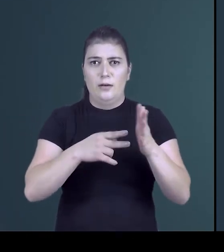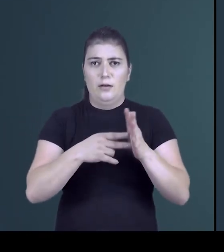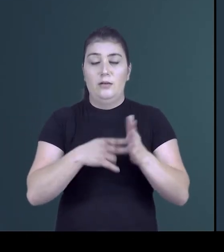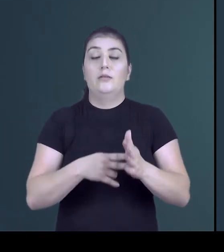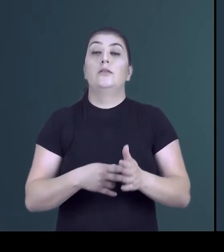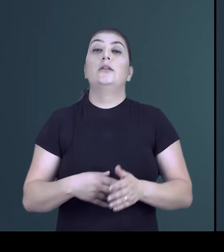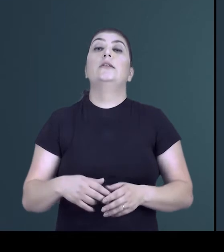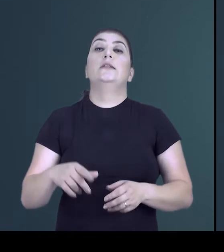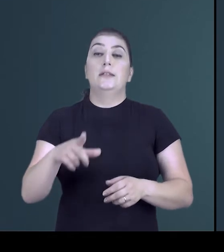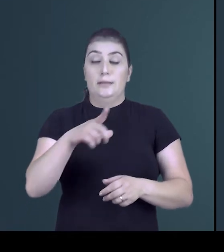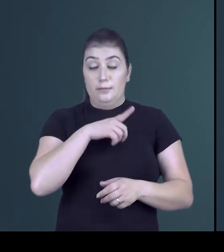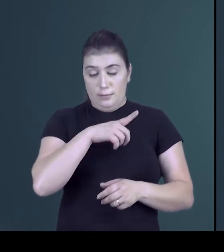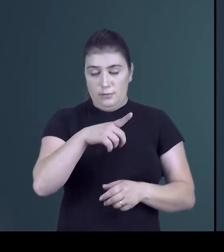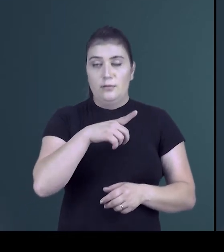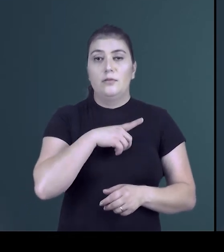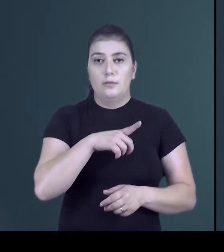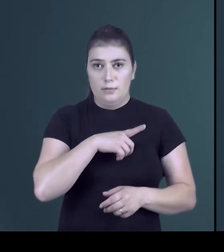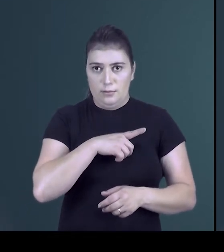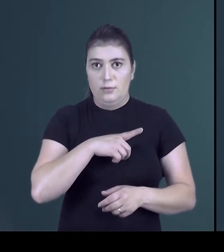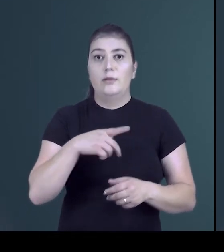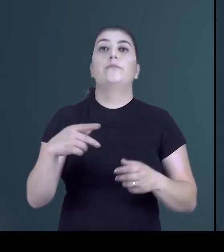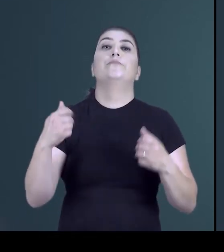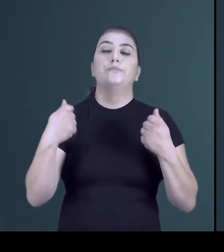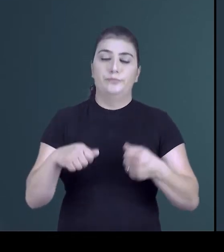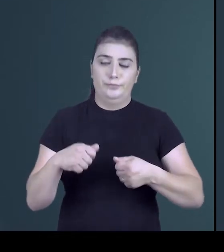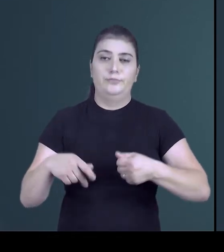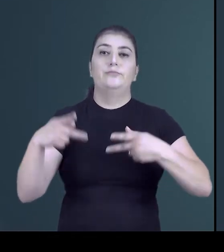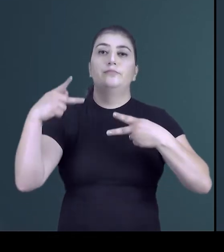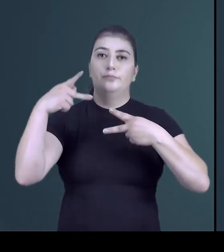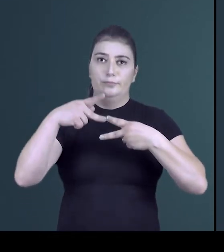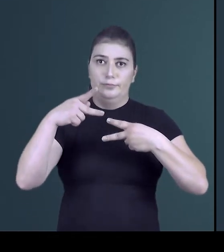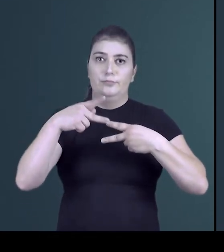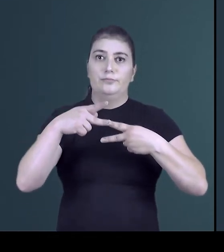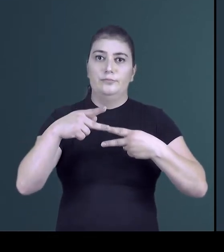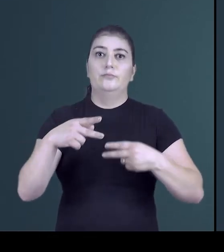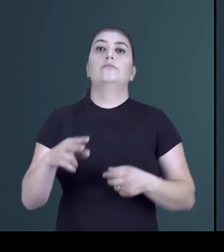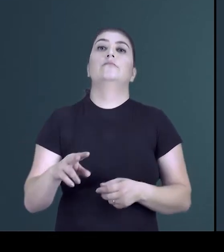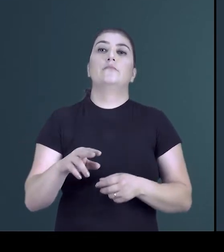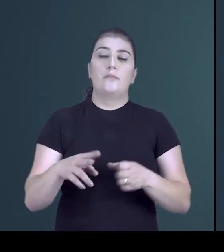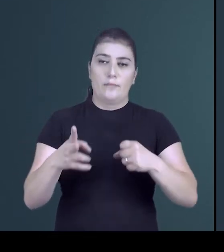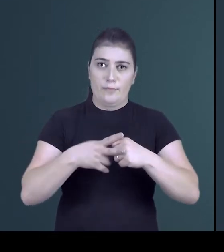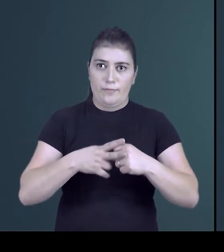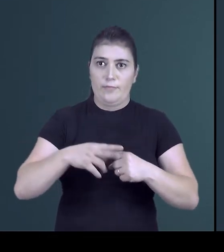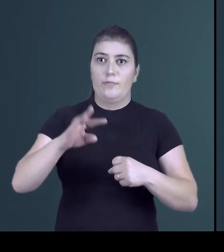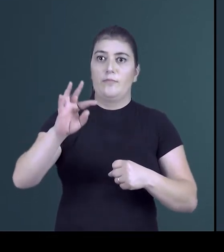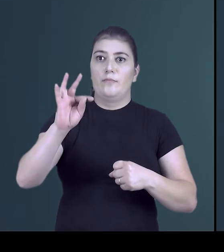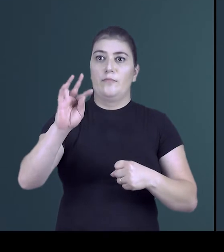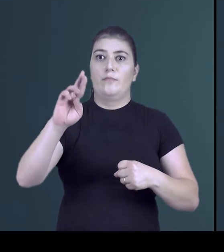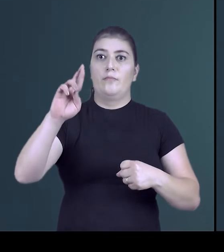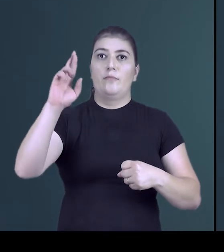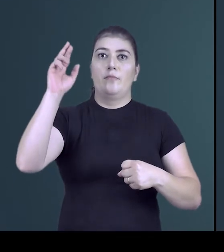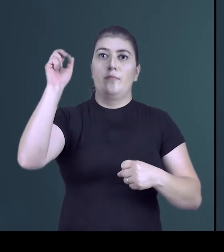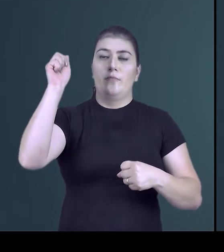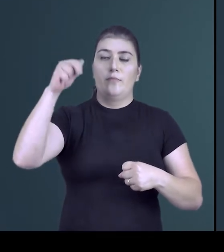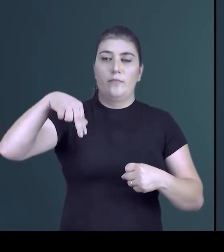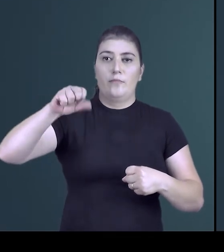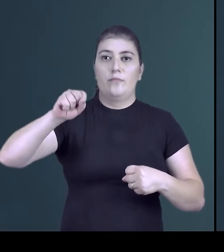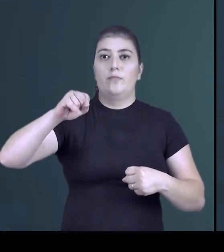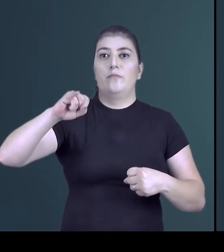obrigação, a exigência de uma preposição. Então, vai ser verbo transitivo indireto.